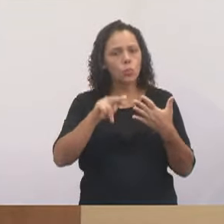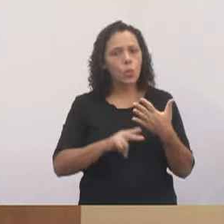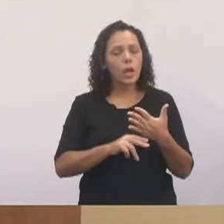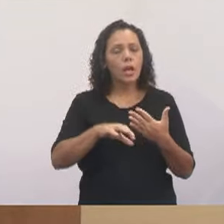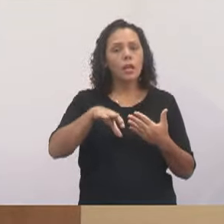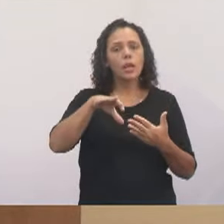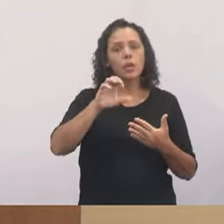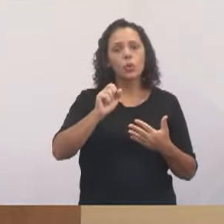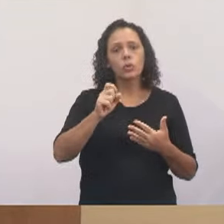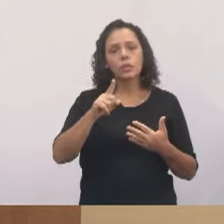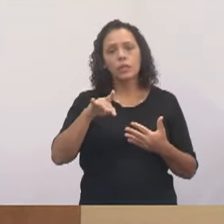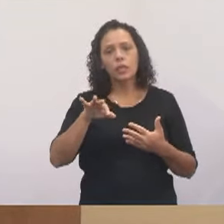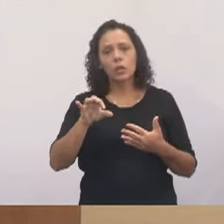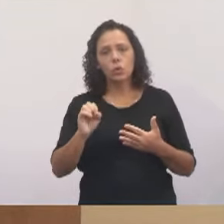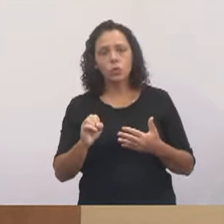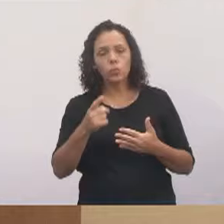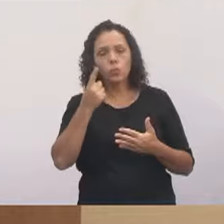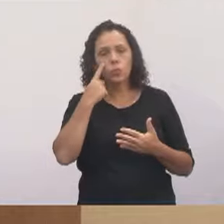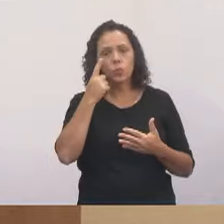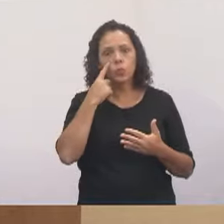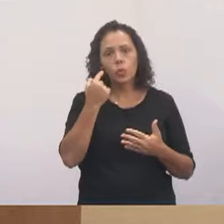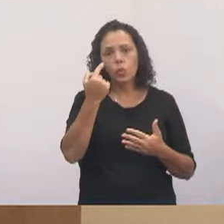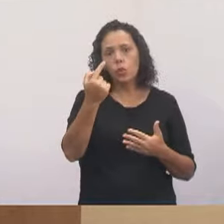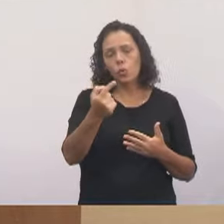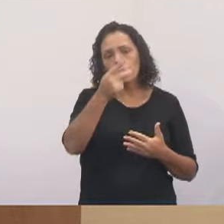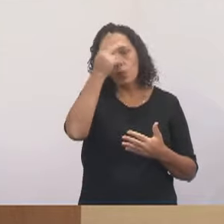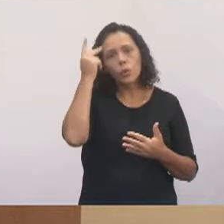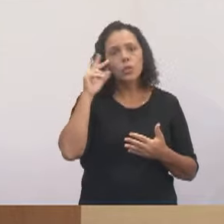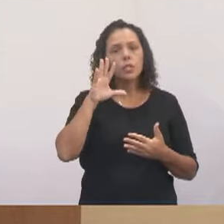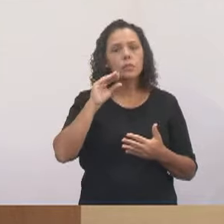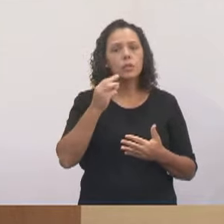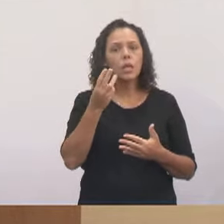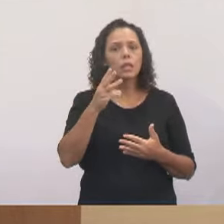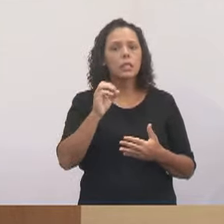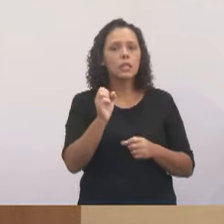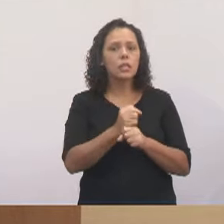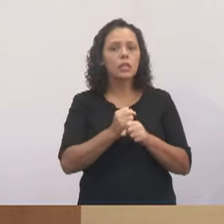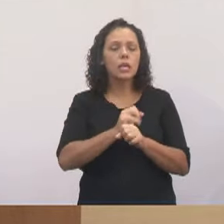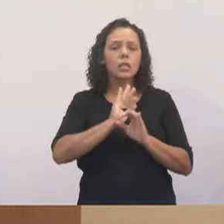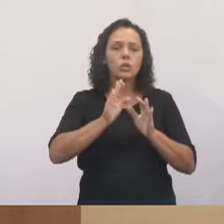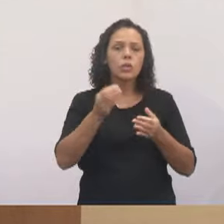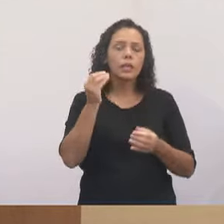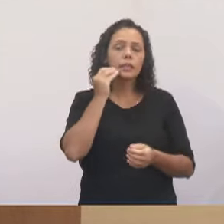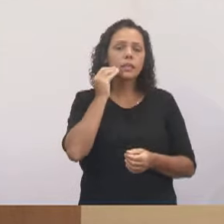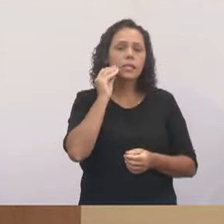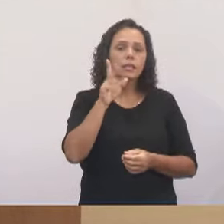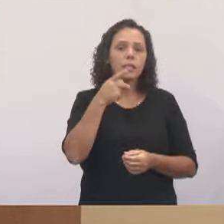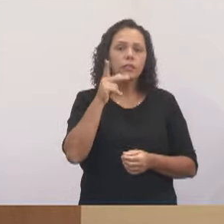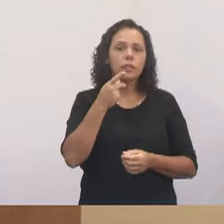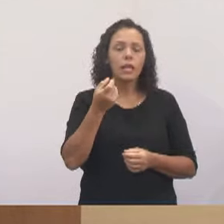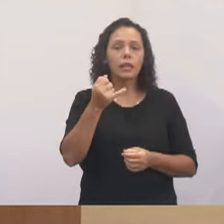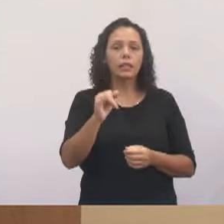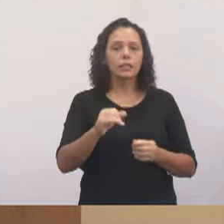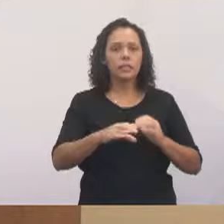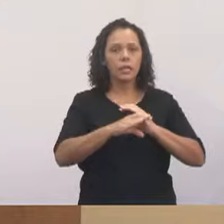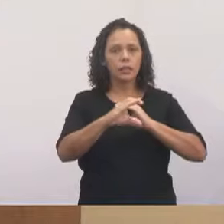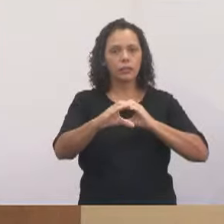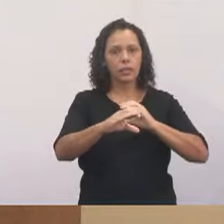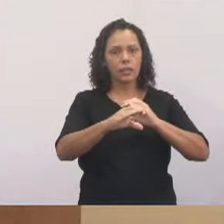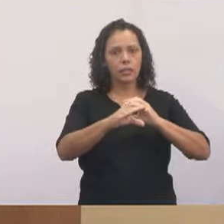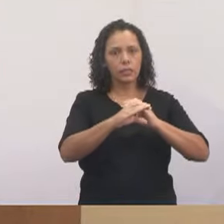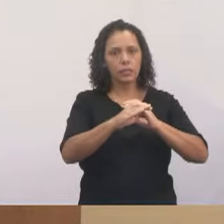Celso, de antemão, ouviu o que um servidor há 30 anos tenta falar, Dario. Que abrindo a valeta até o Paraíba,